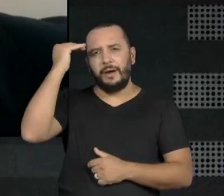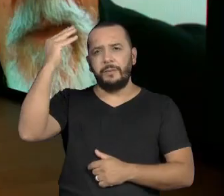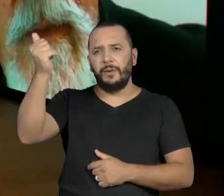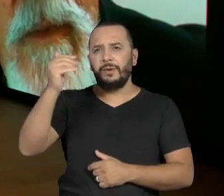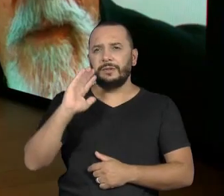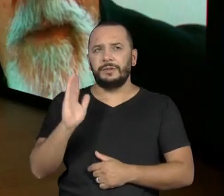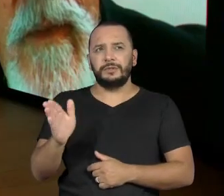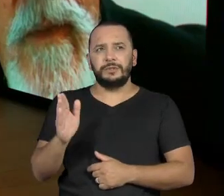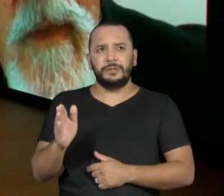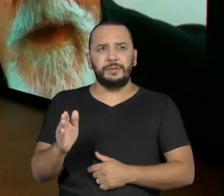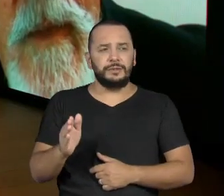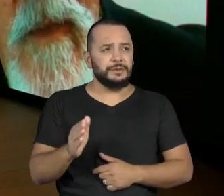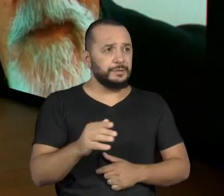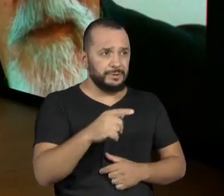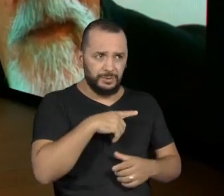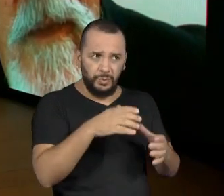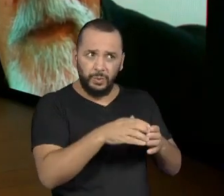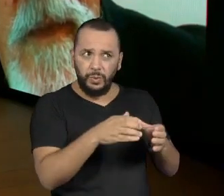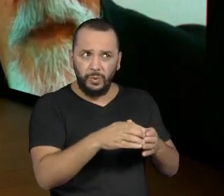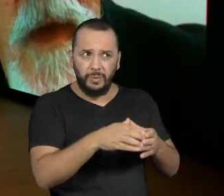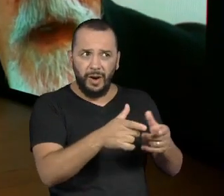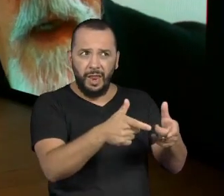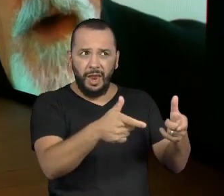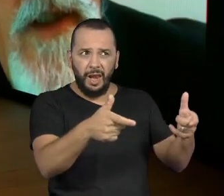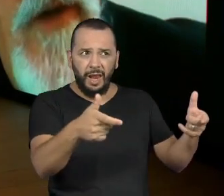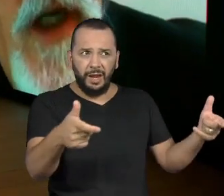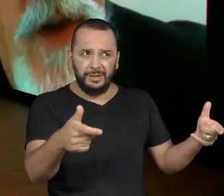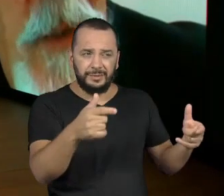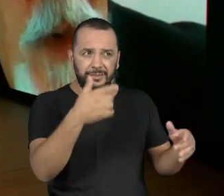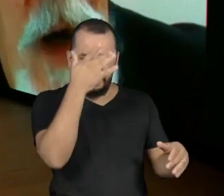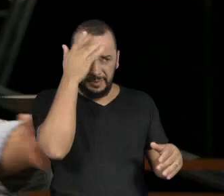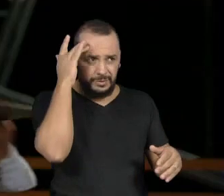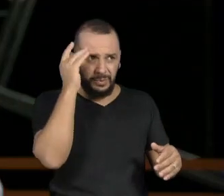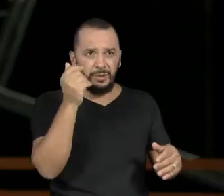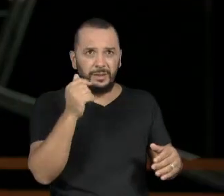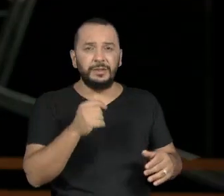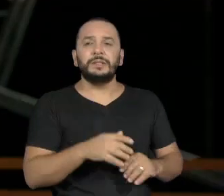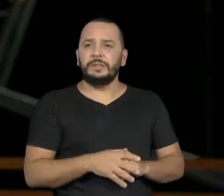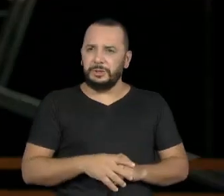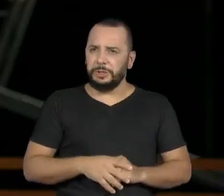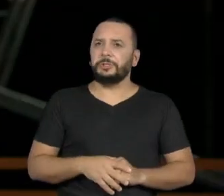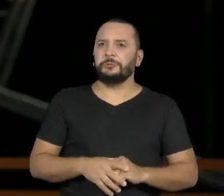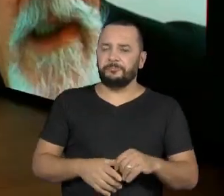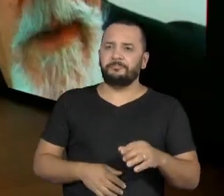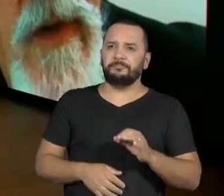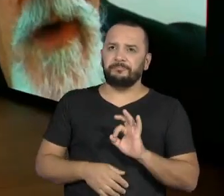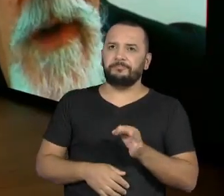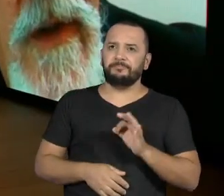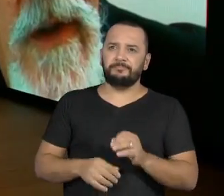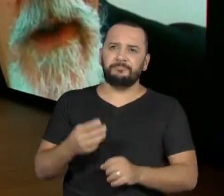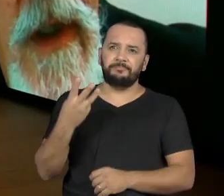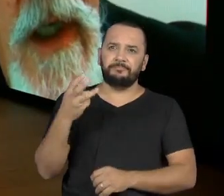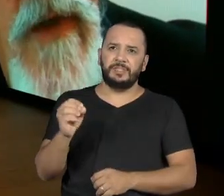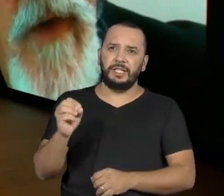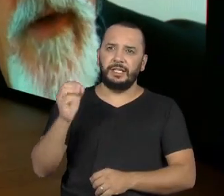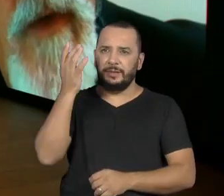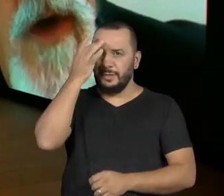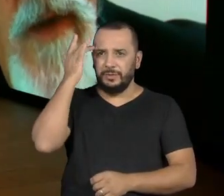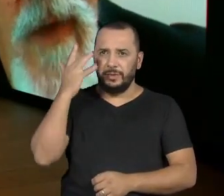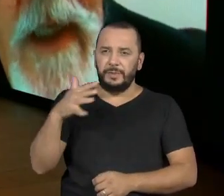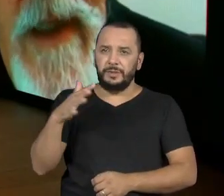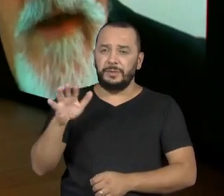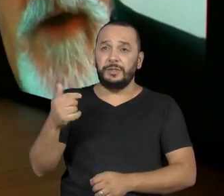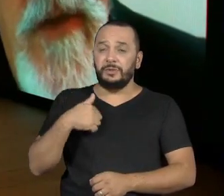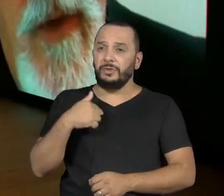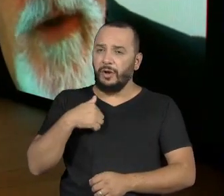Agora, era uma turma grande, né? Era uma turma grande, um elenco grande. É, mas... Umas 30 pessoas. A foi num